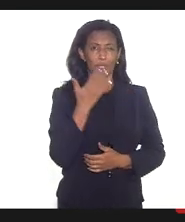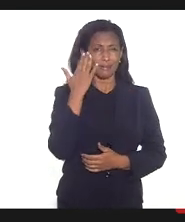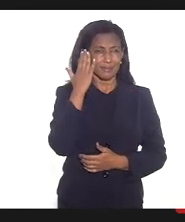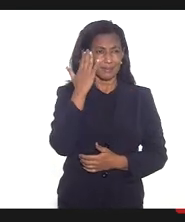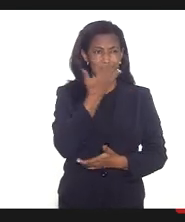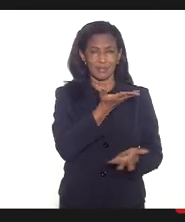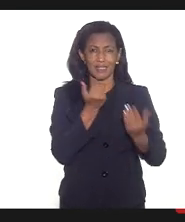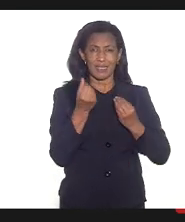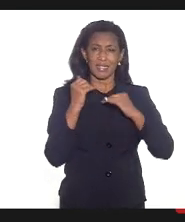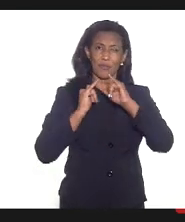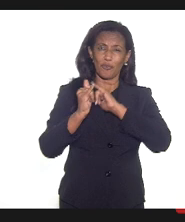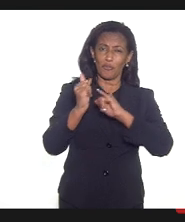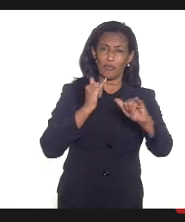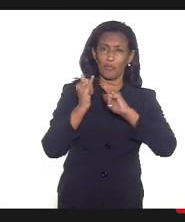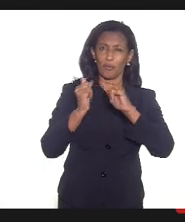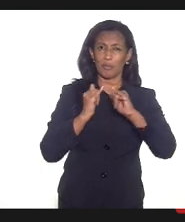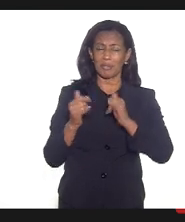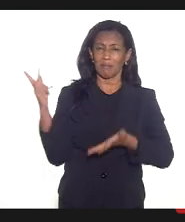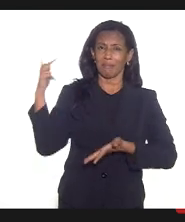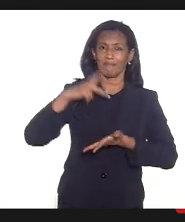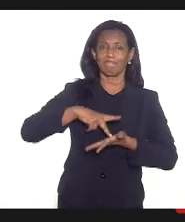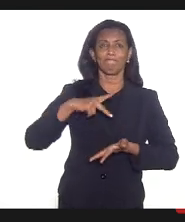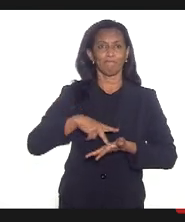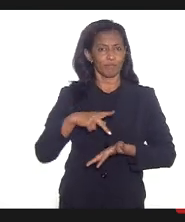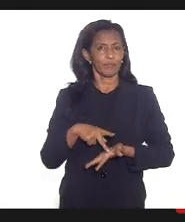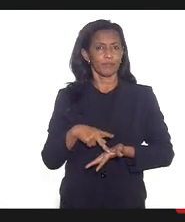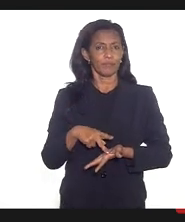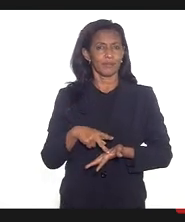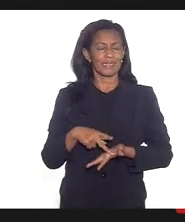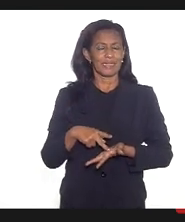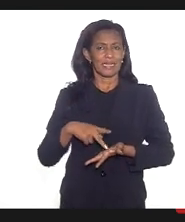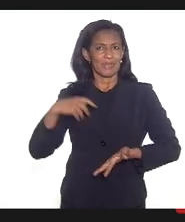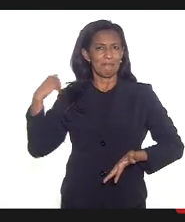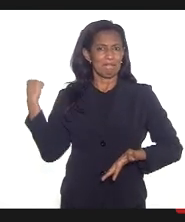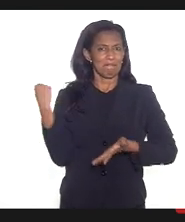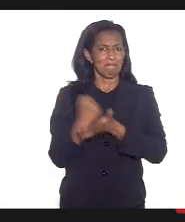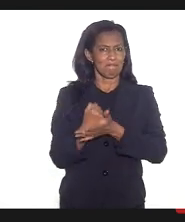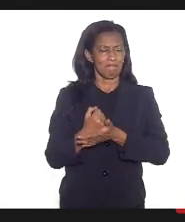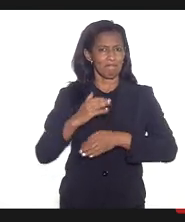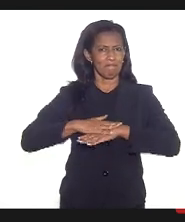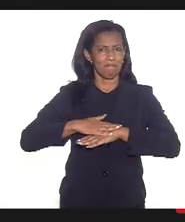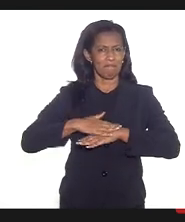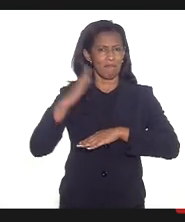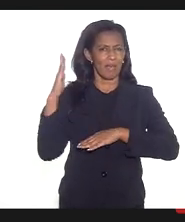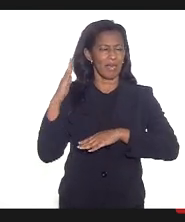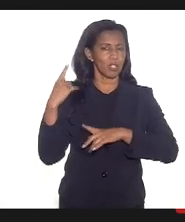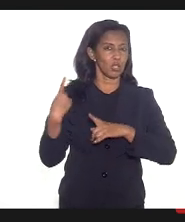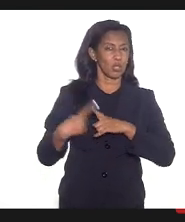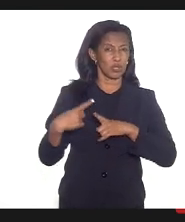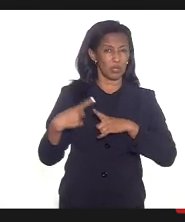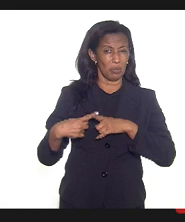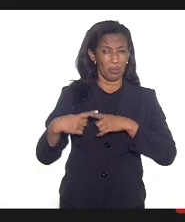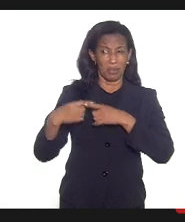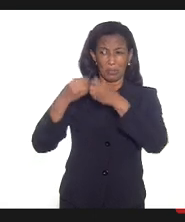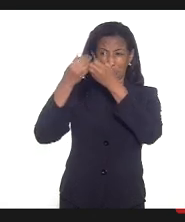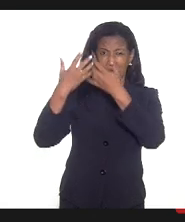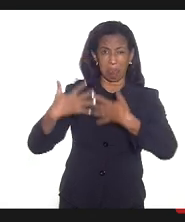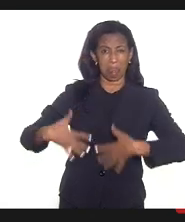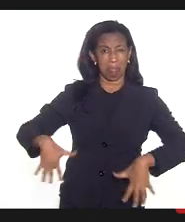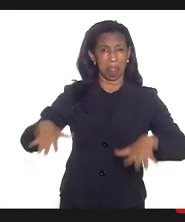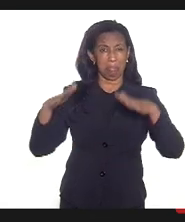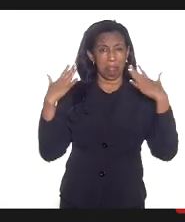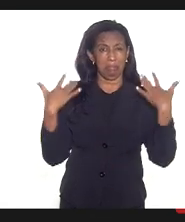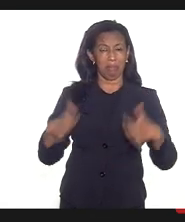informações traz essa realidade que impacta muito mais porque é a lambança que é feita